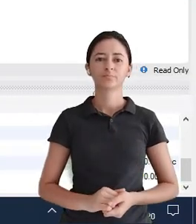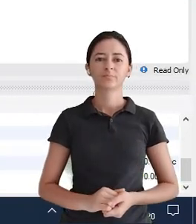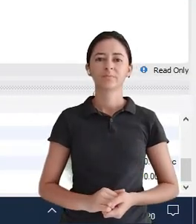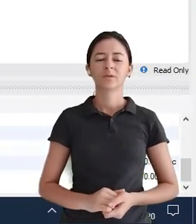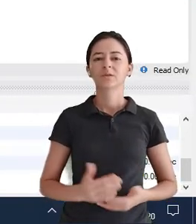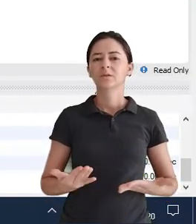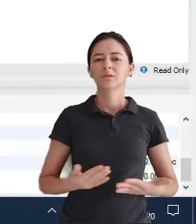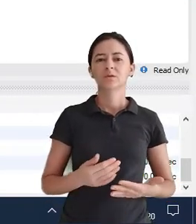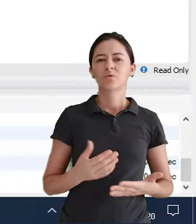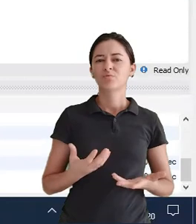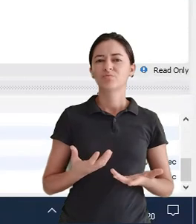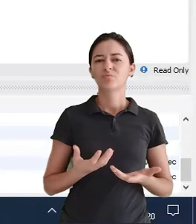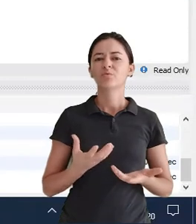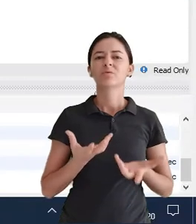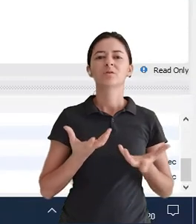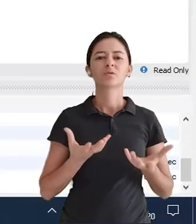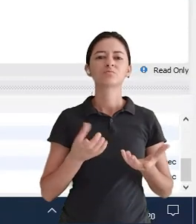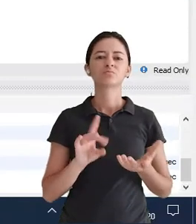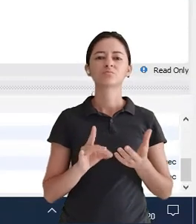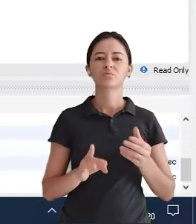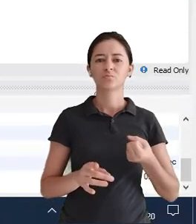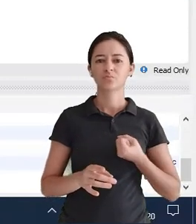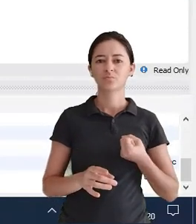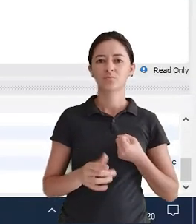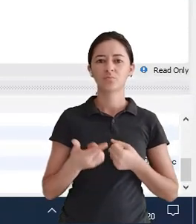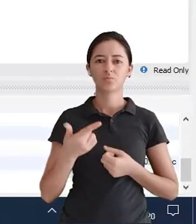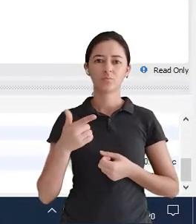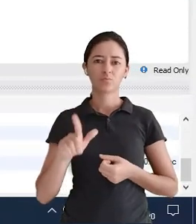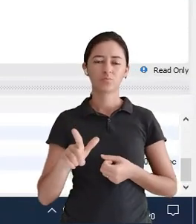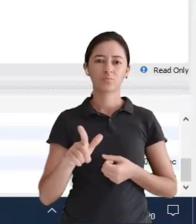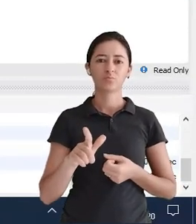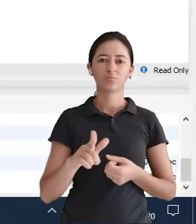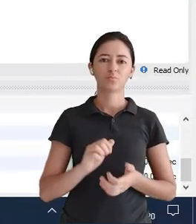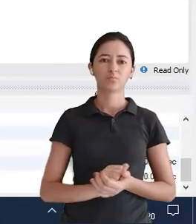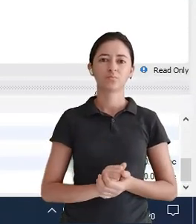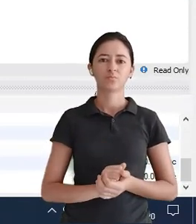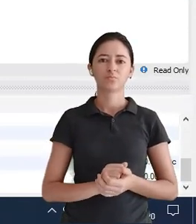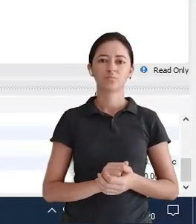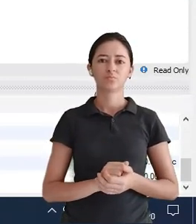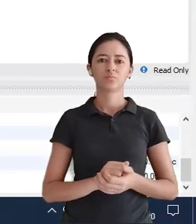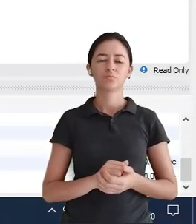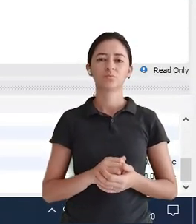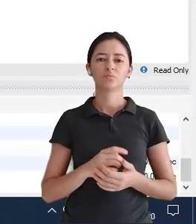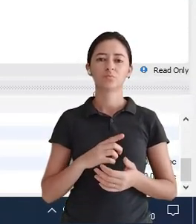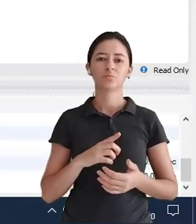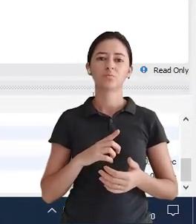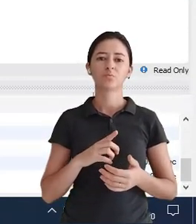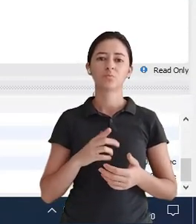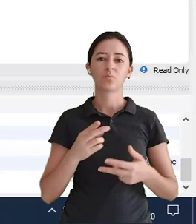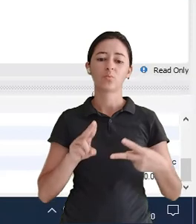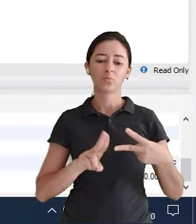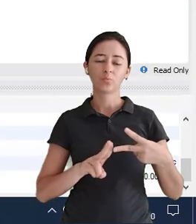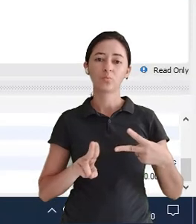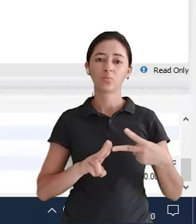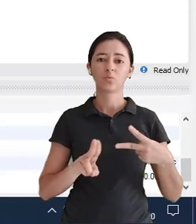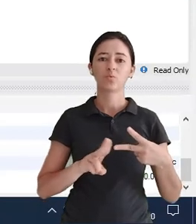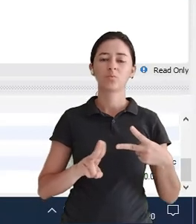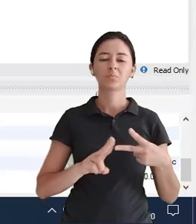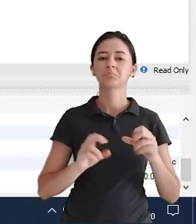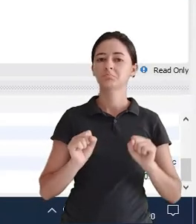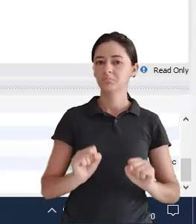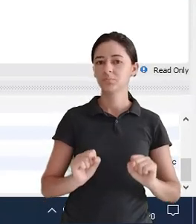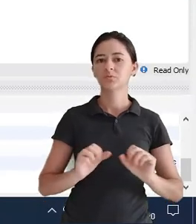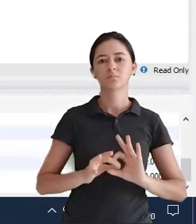E aí Ah professor Eu quero salvar só o número E depois em outro atributo Eu vou salvar o órgão emissor Top também E você que